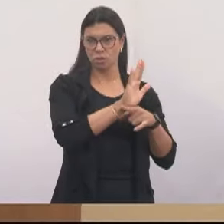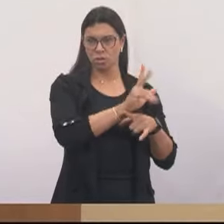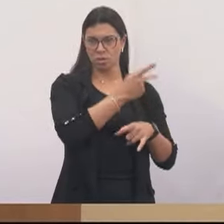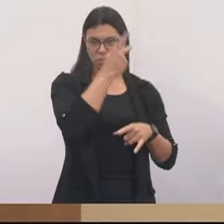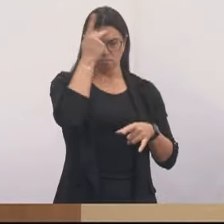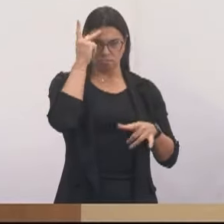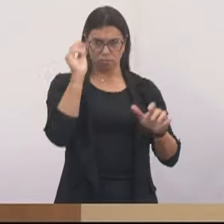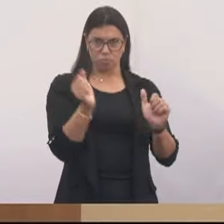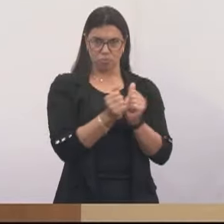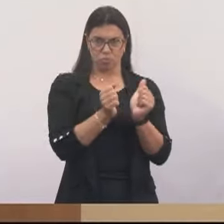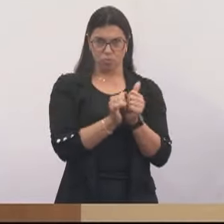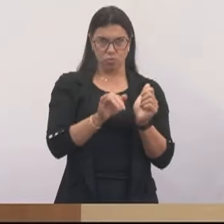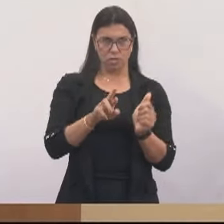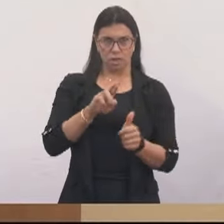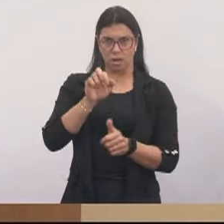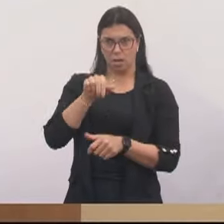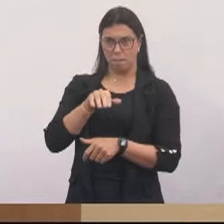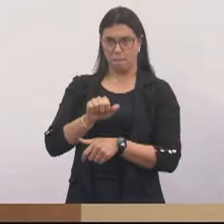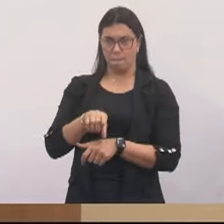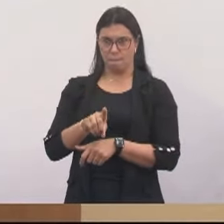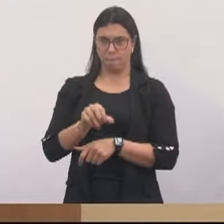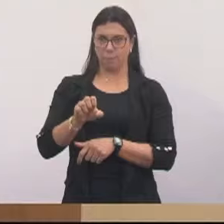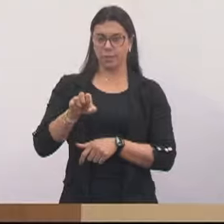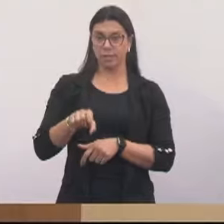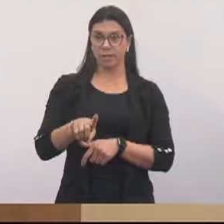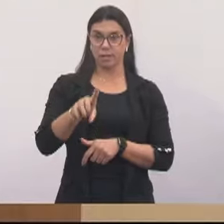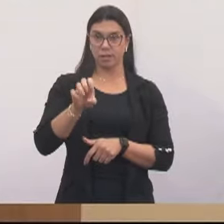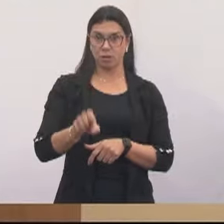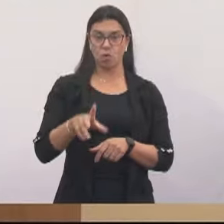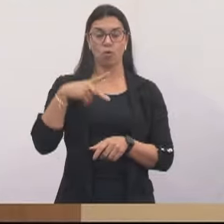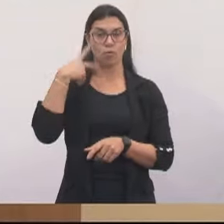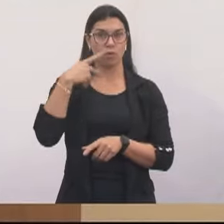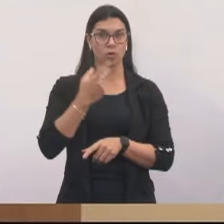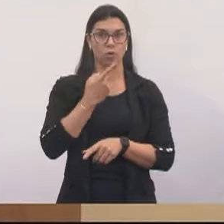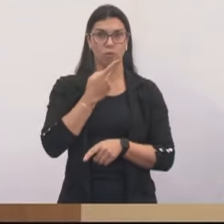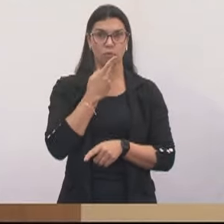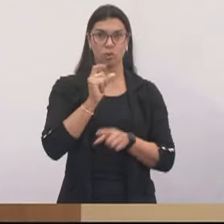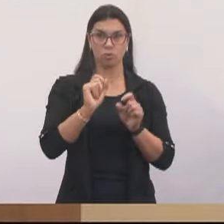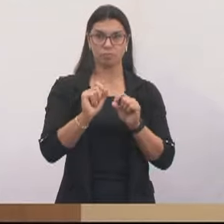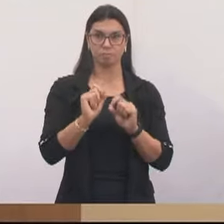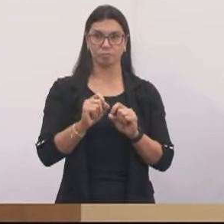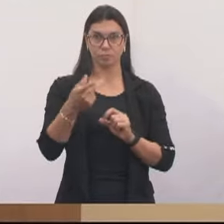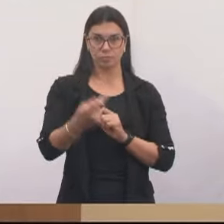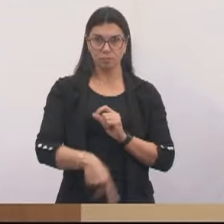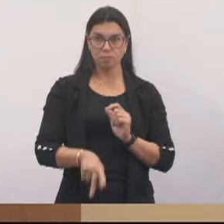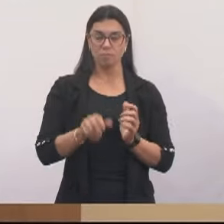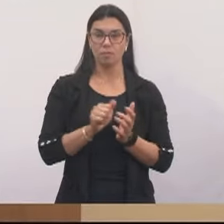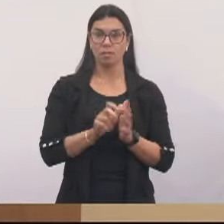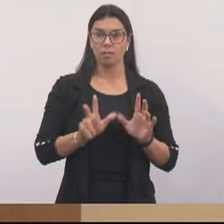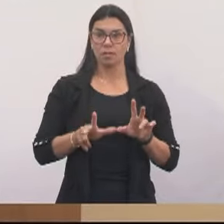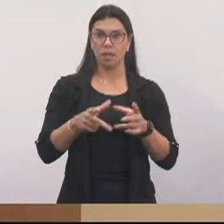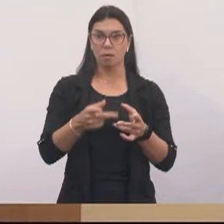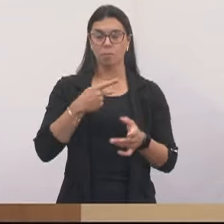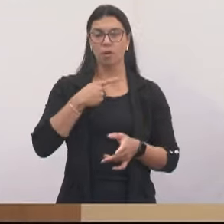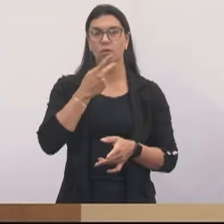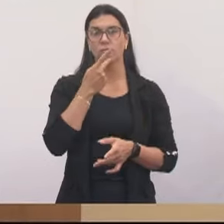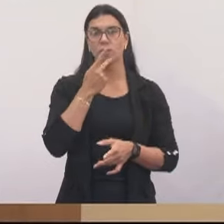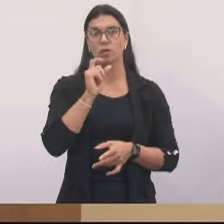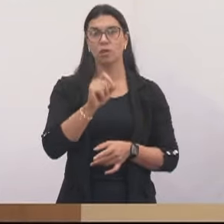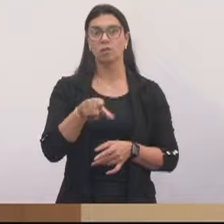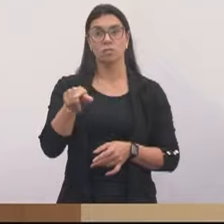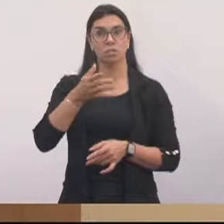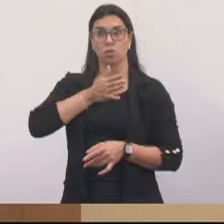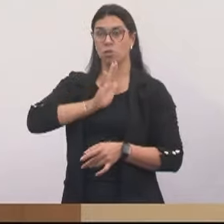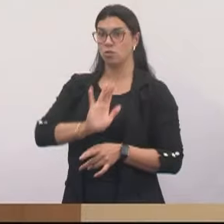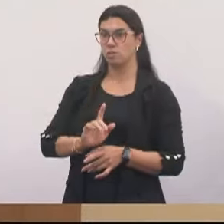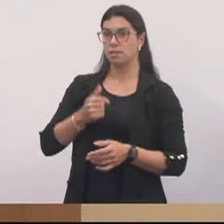junto à Irmandade, porque a Casa é da Irmandade. Como bem disse ao senhor vereador, no corredor desta casa, eu disse, o senhor não gostaria